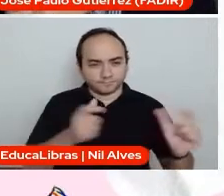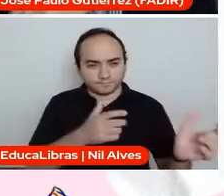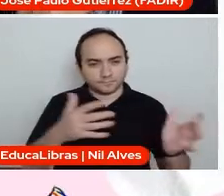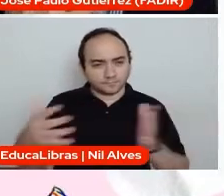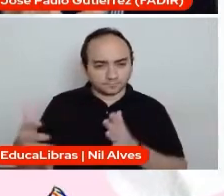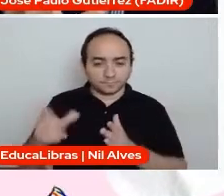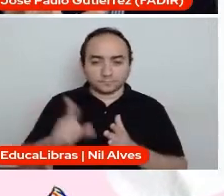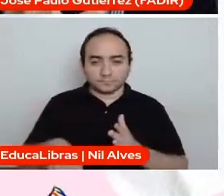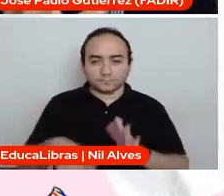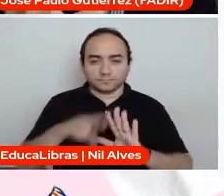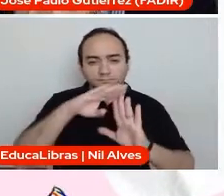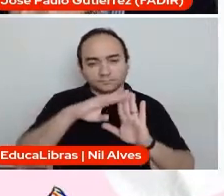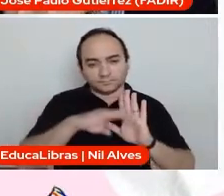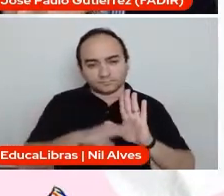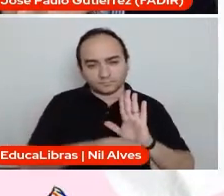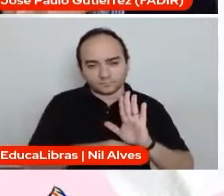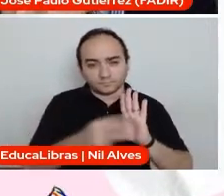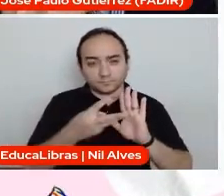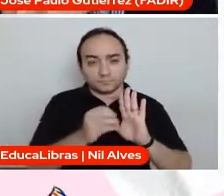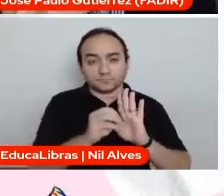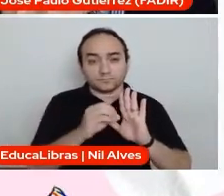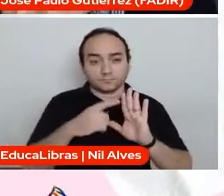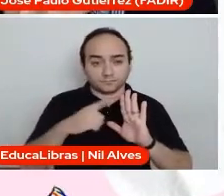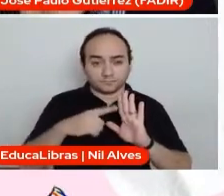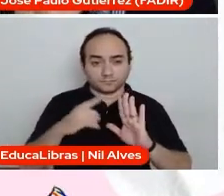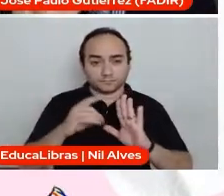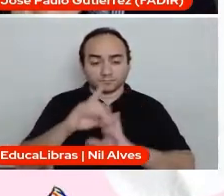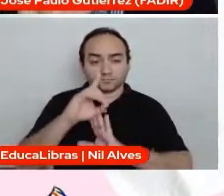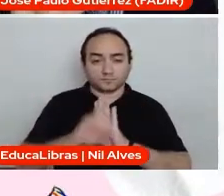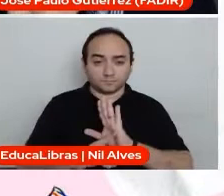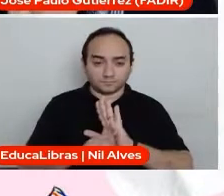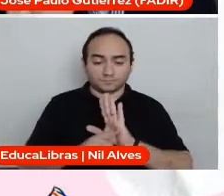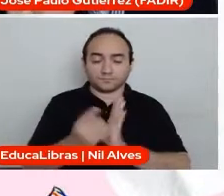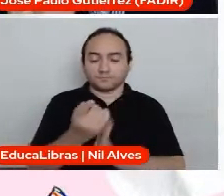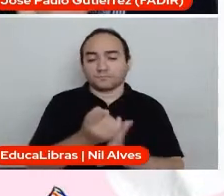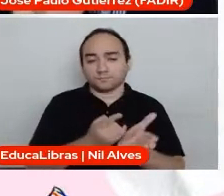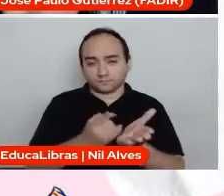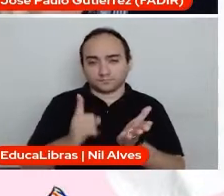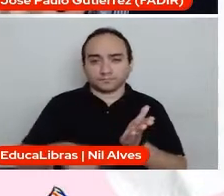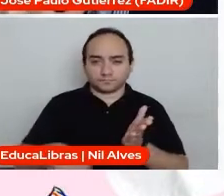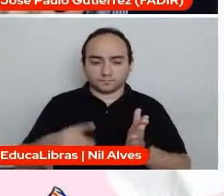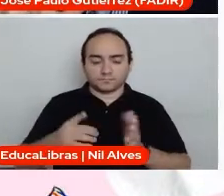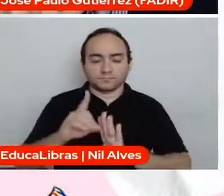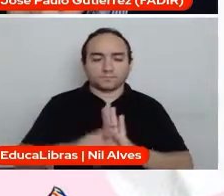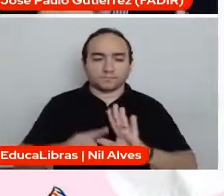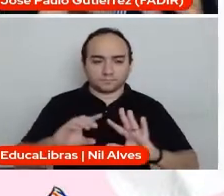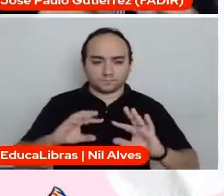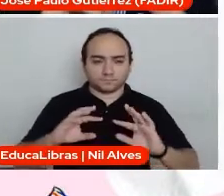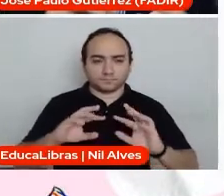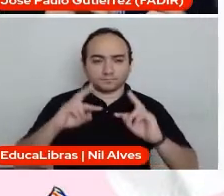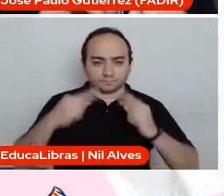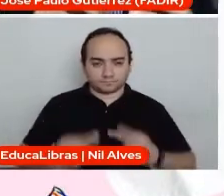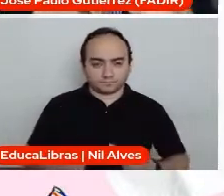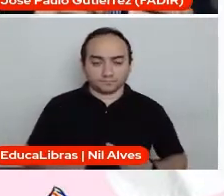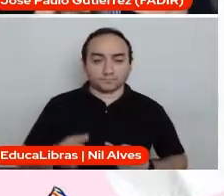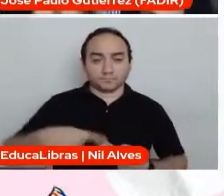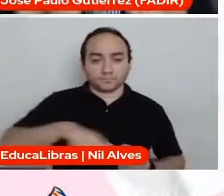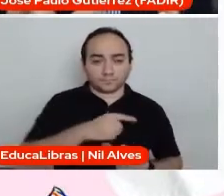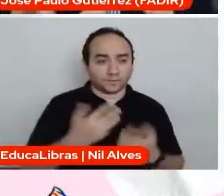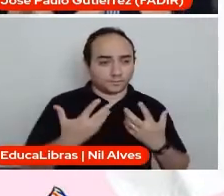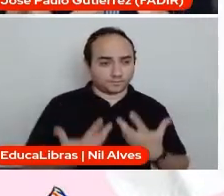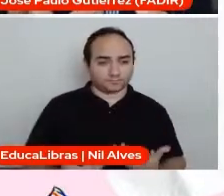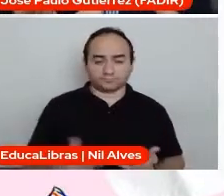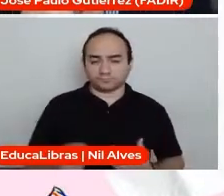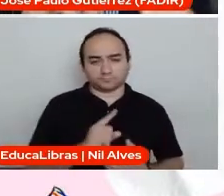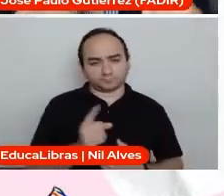30 artigos da declaração dos direitos humanos. E a intenção aqui não é cansá-los, muito pelo contrário. A intenção aqui é que vocês